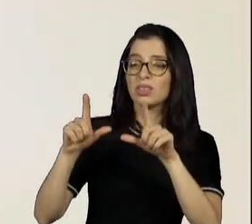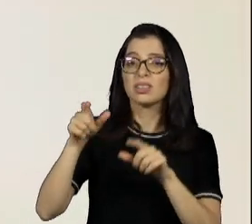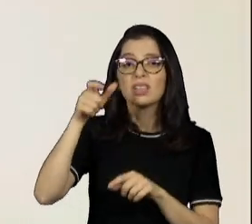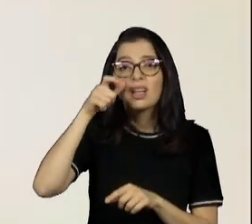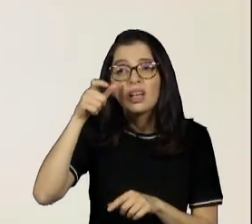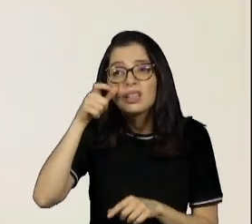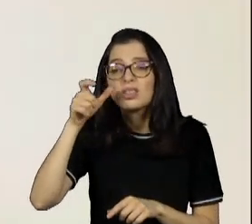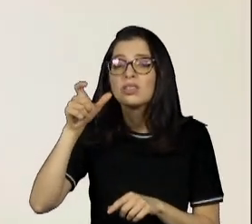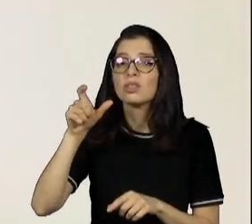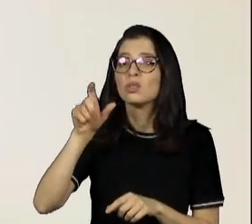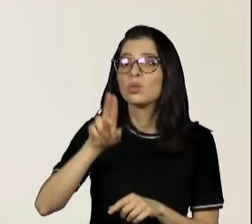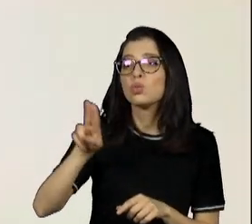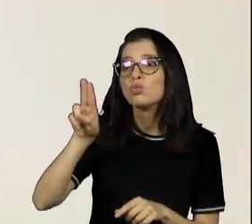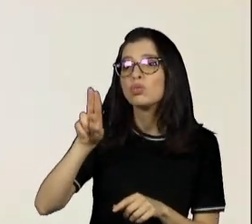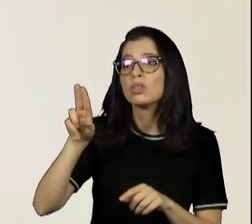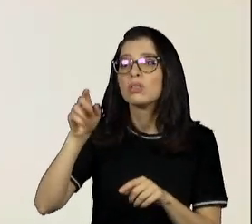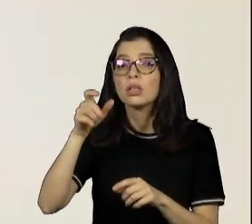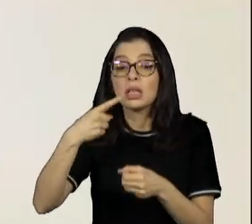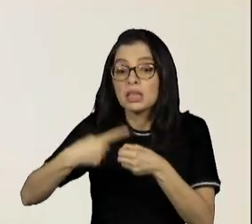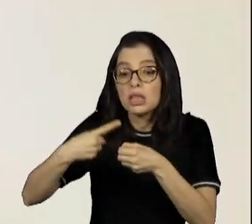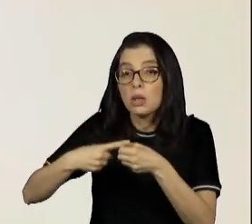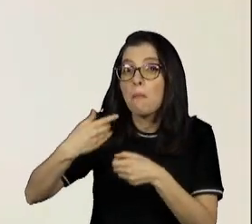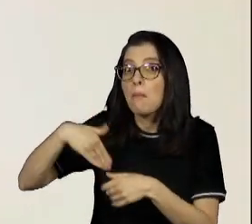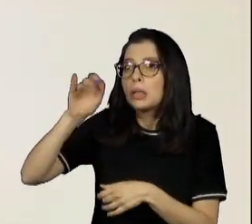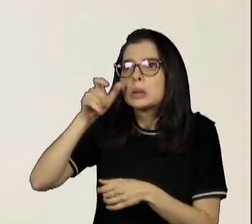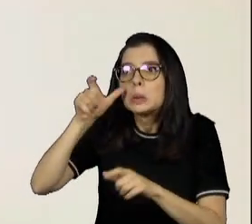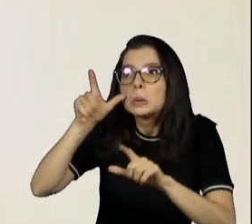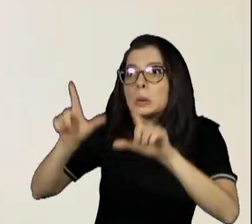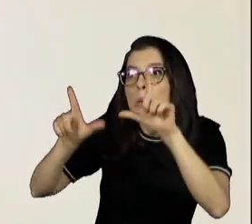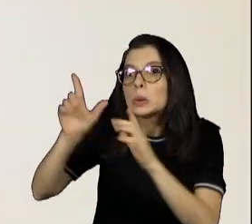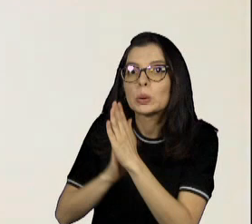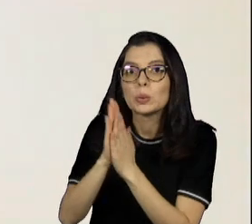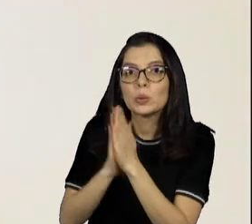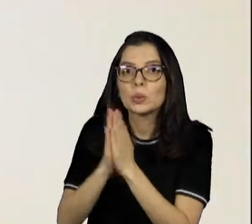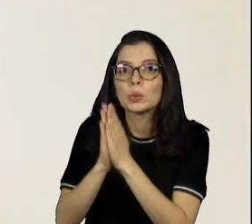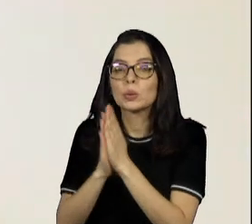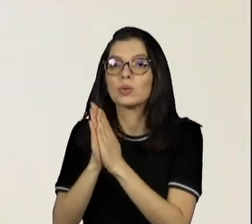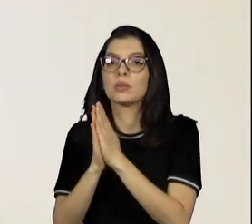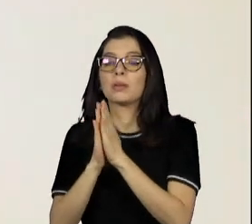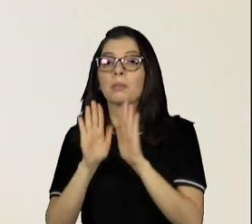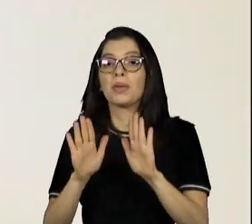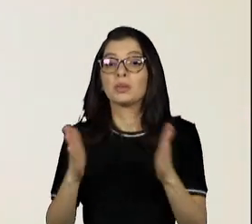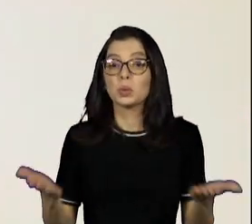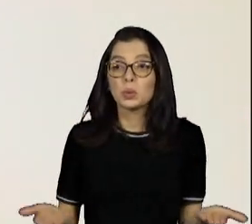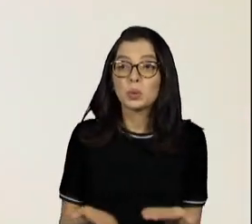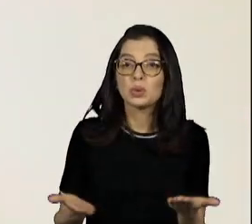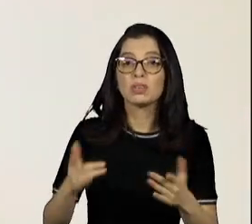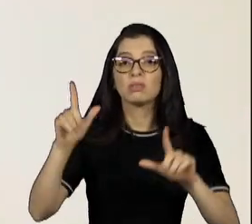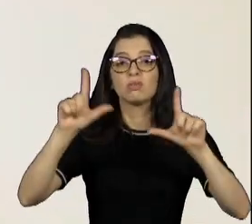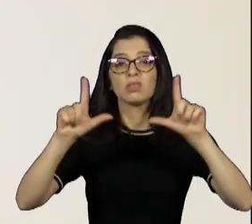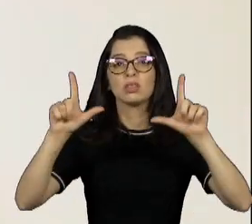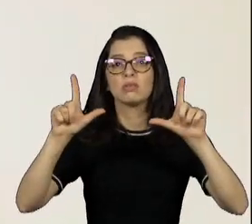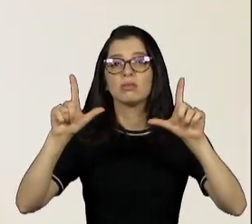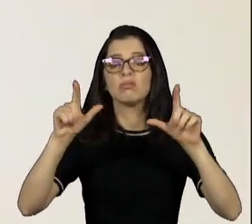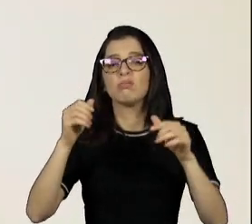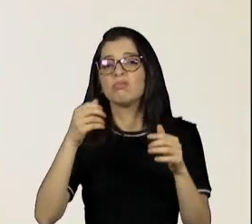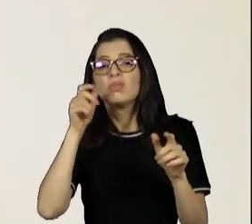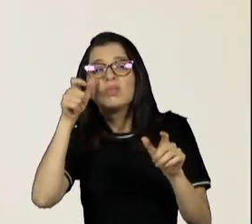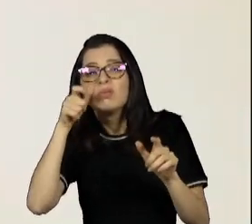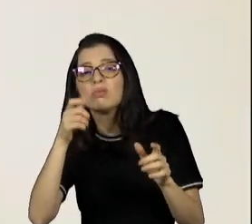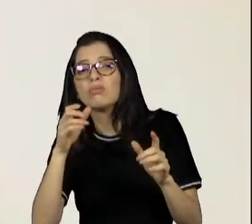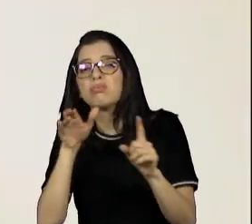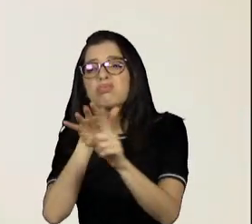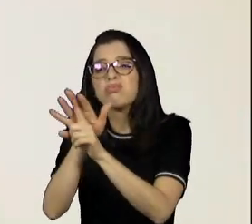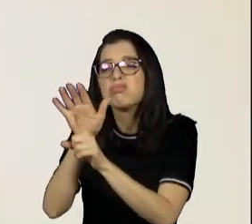muito no interior do Brasil, mas eu acho que cada vez mais está perdendo a força para a internet. Apenas por uma